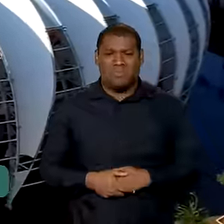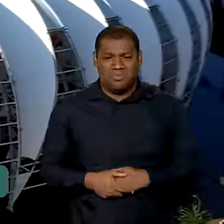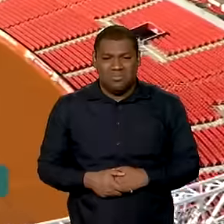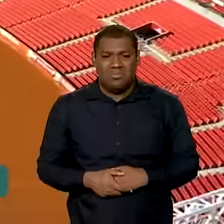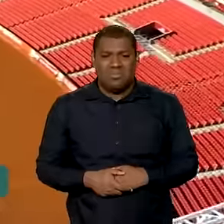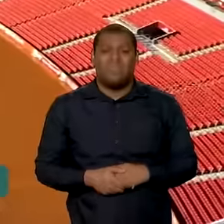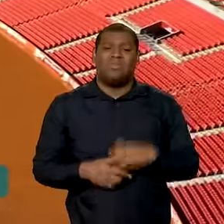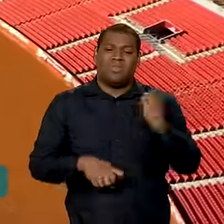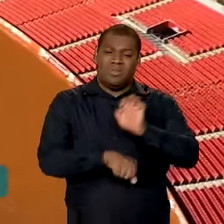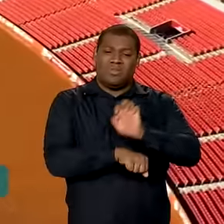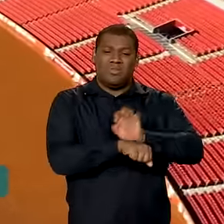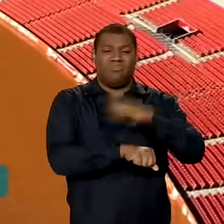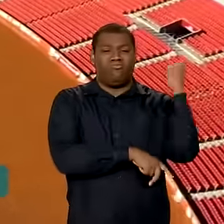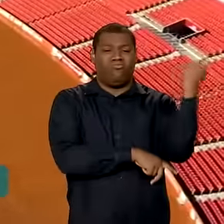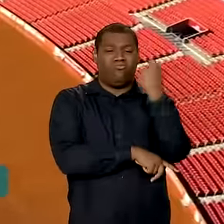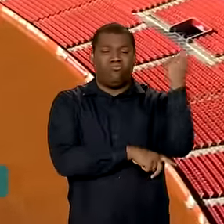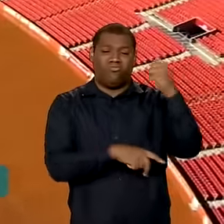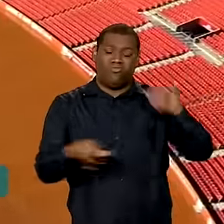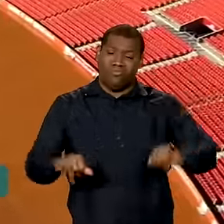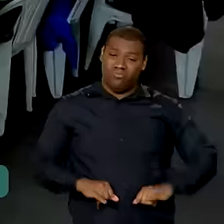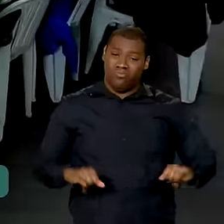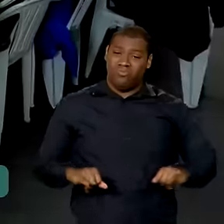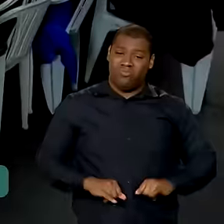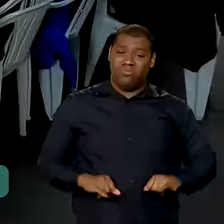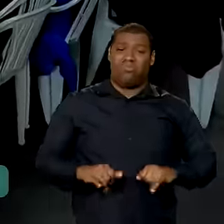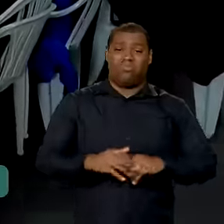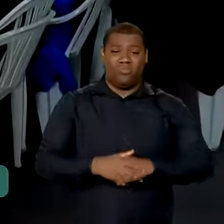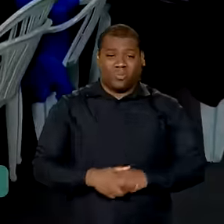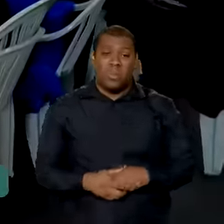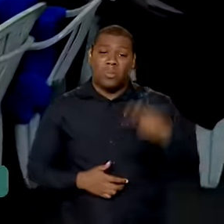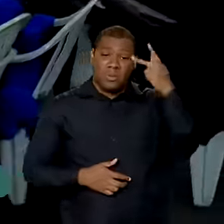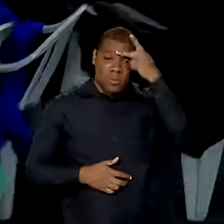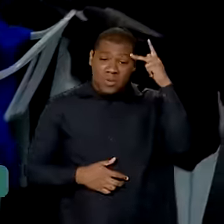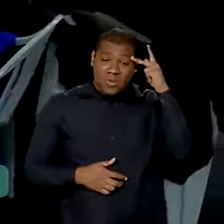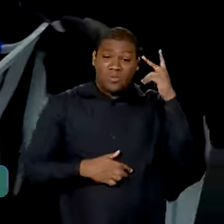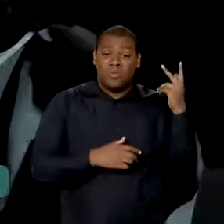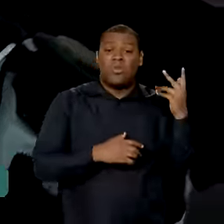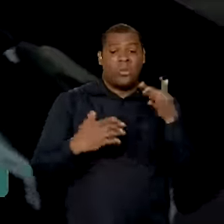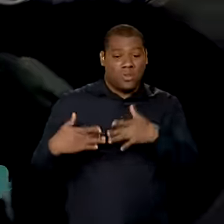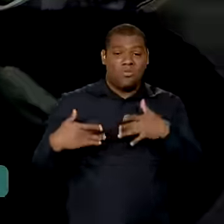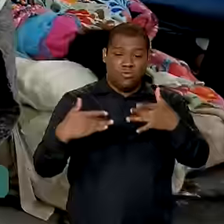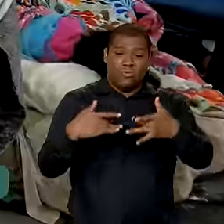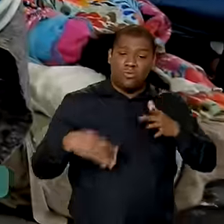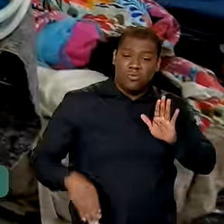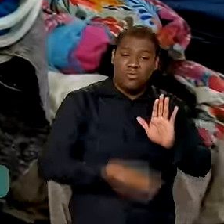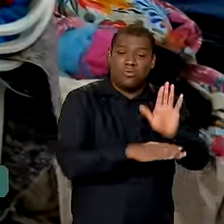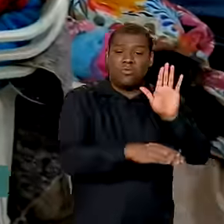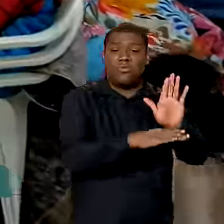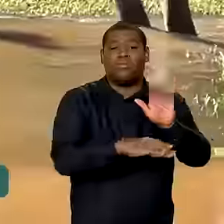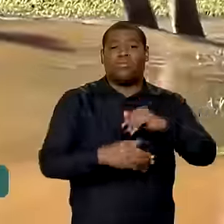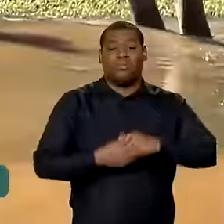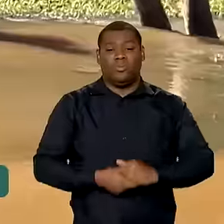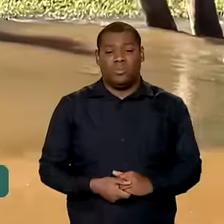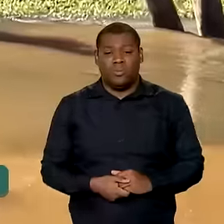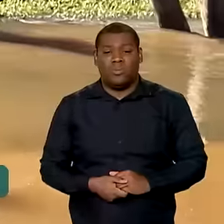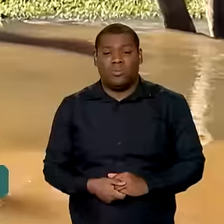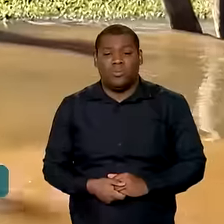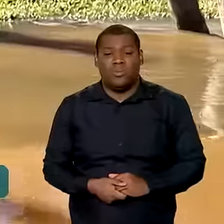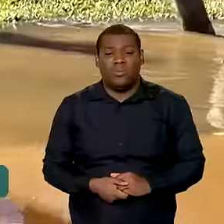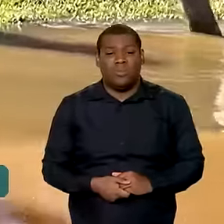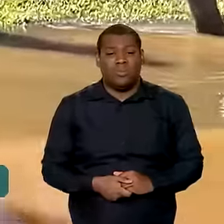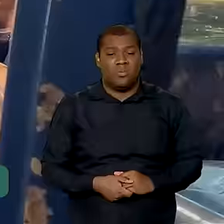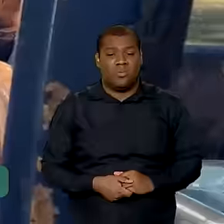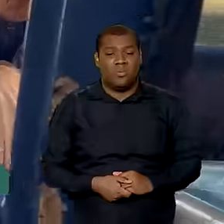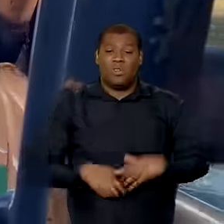essa no Rio Grande do Sul revela vários heróis. Mas nem todos saem do anonimato. Desde o